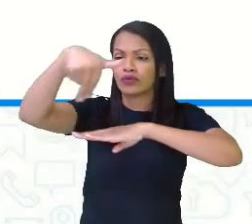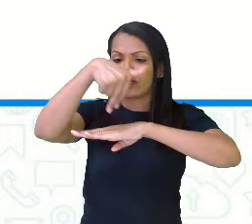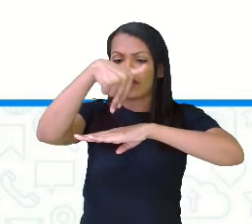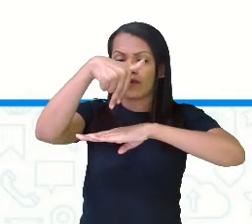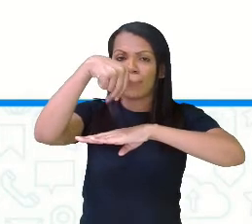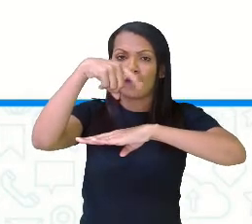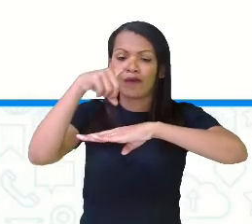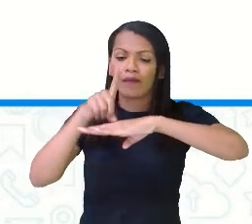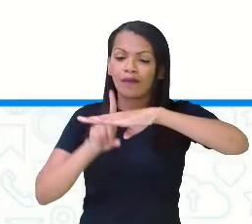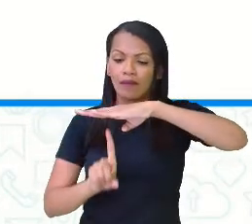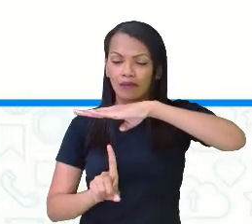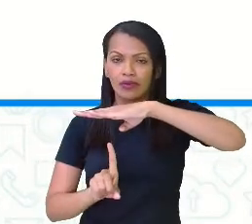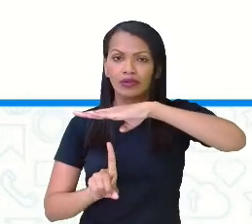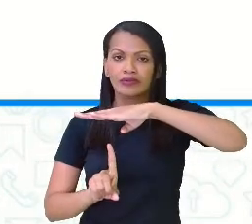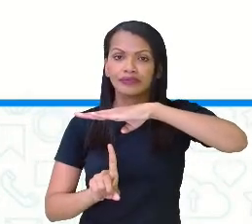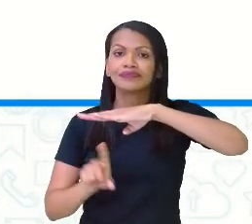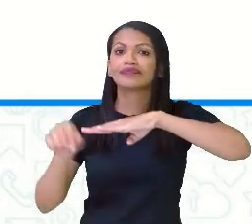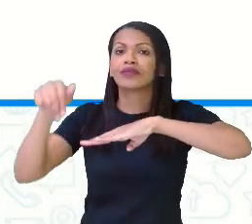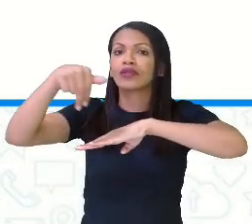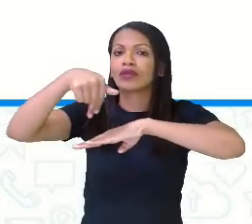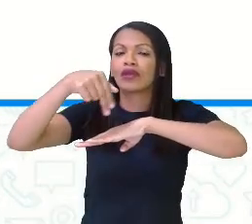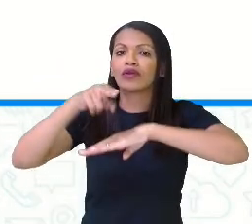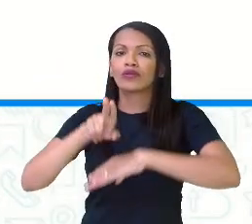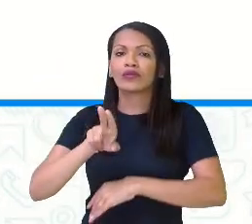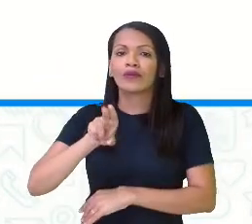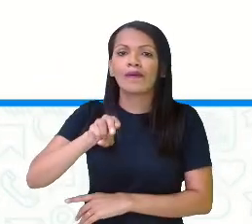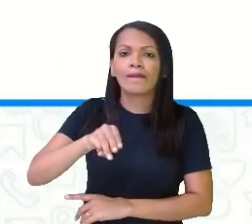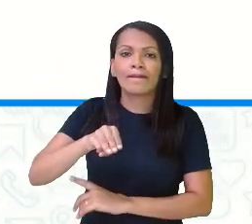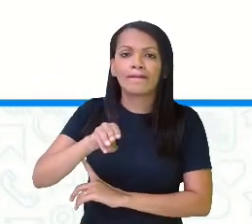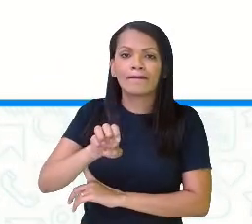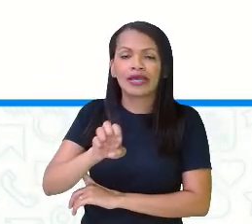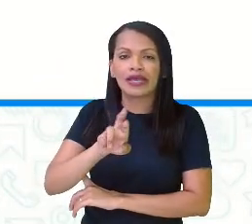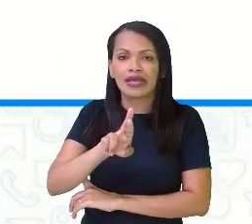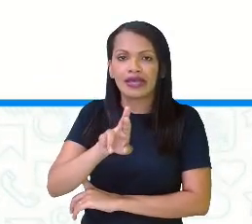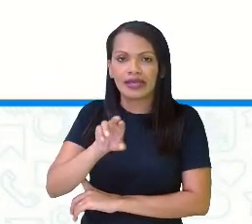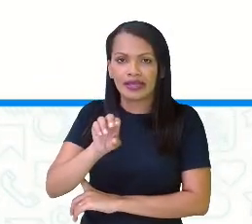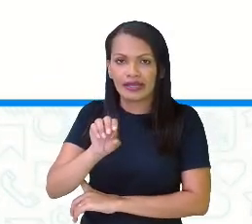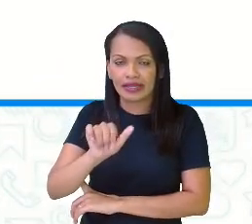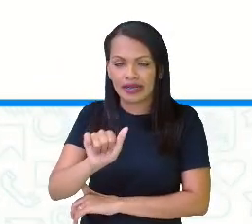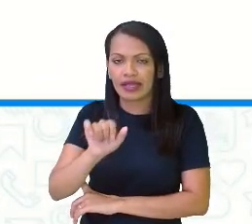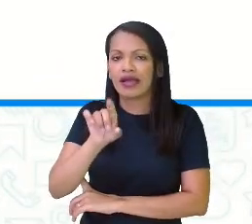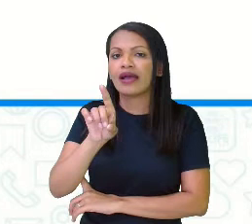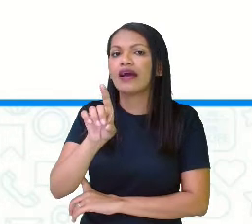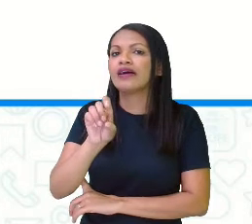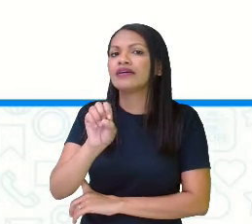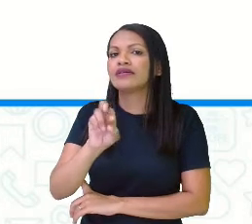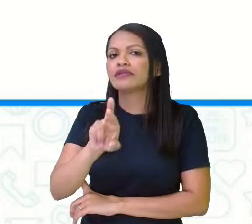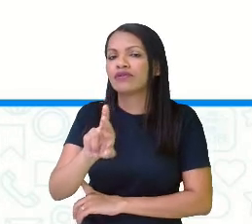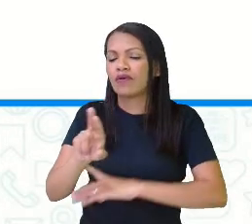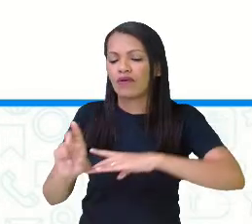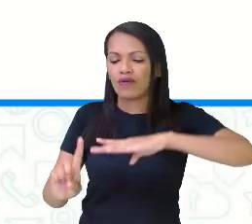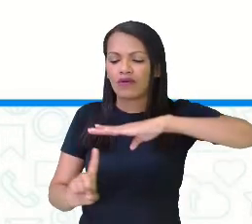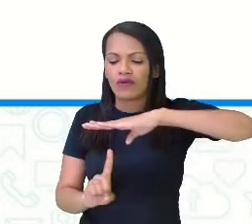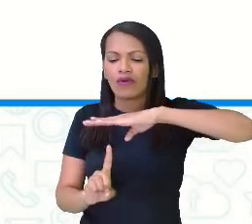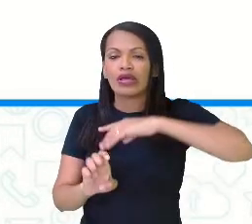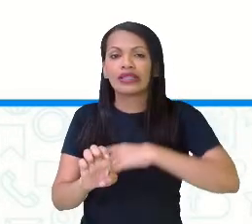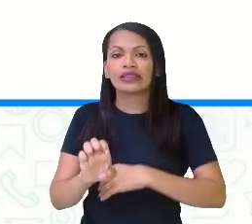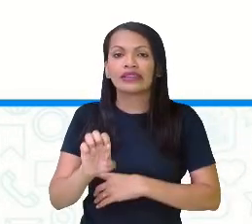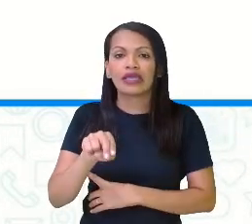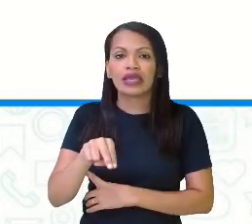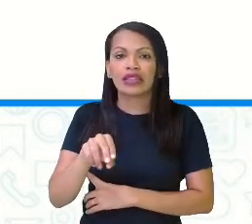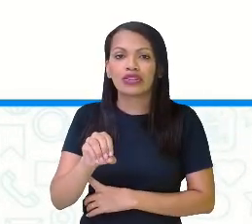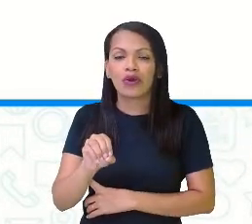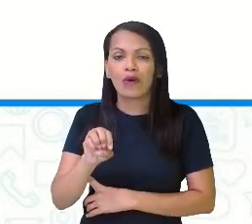o meu denominador. Nessa representação, a parte inteira chama-se denominador.